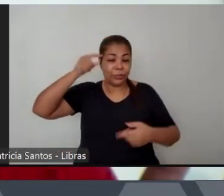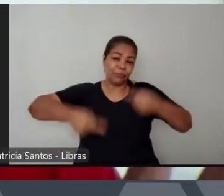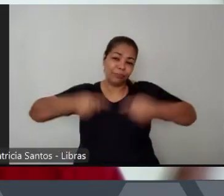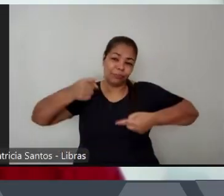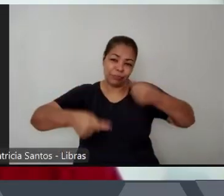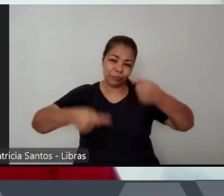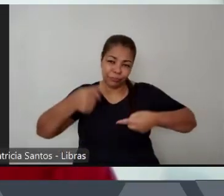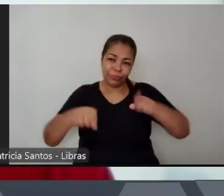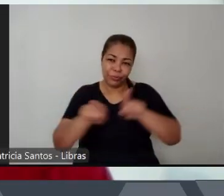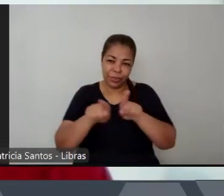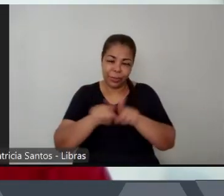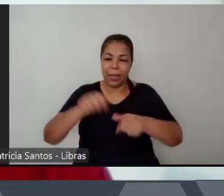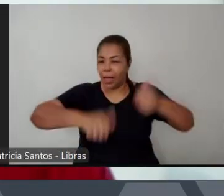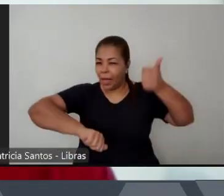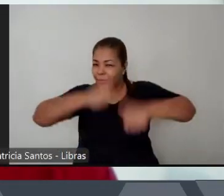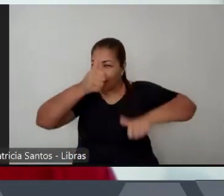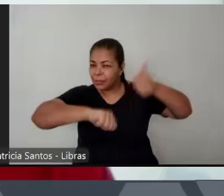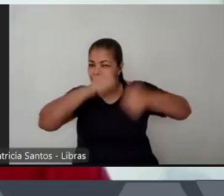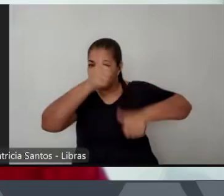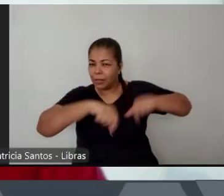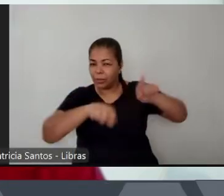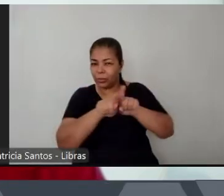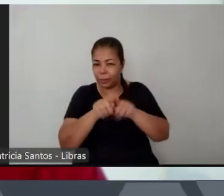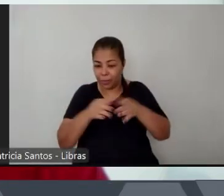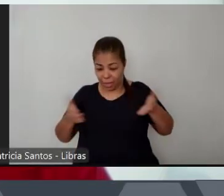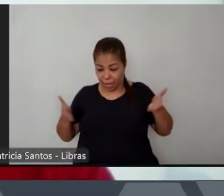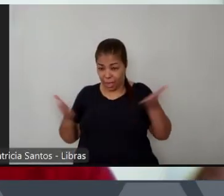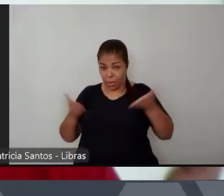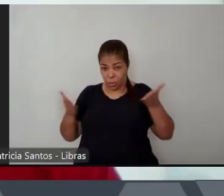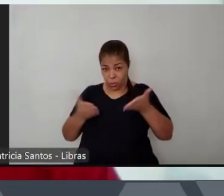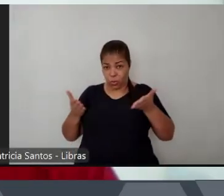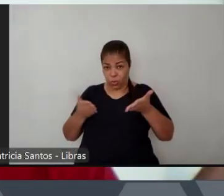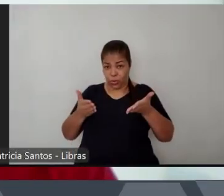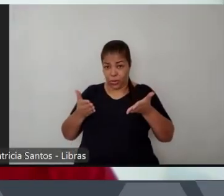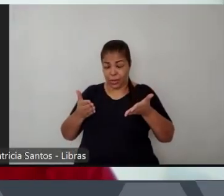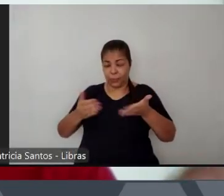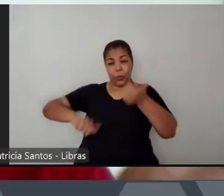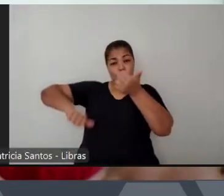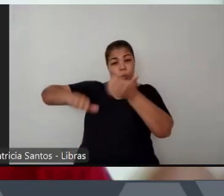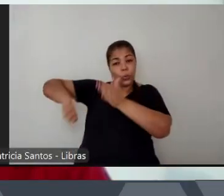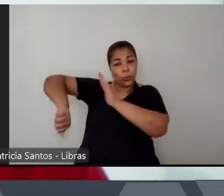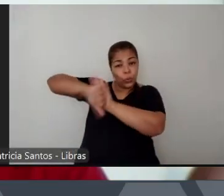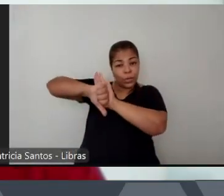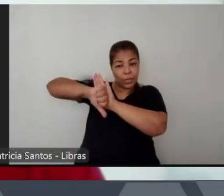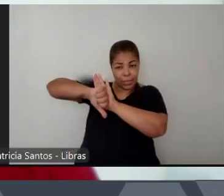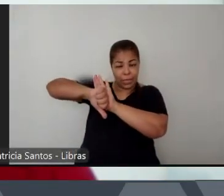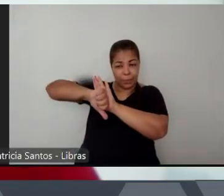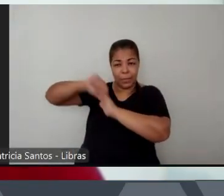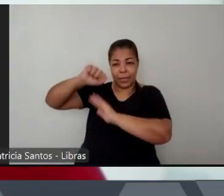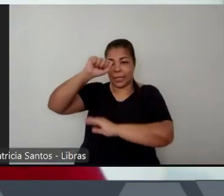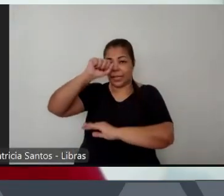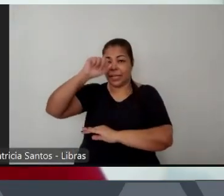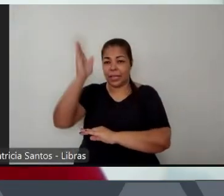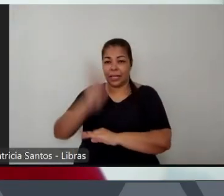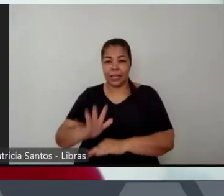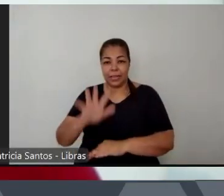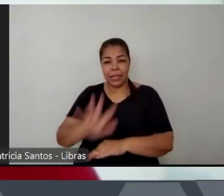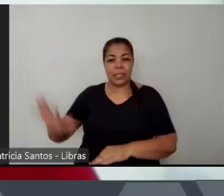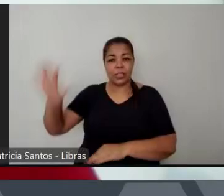da cena atual do crime nacional a partir das gangues de bases prisionais